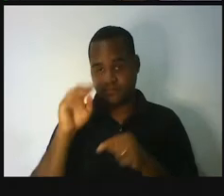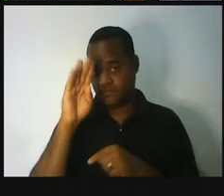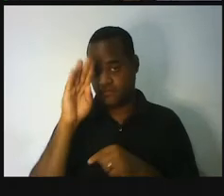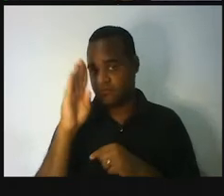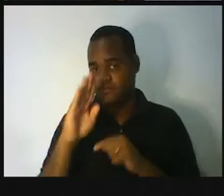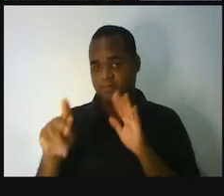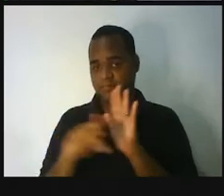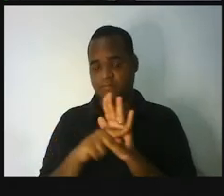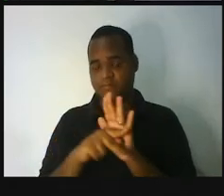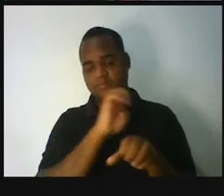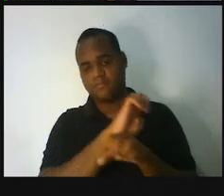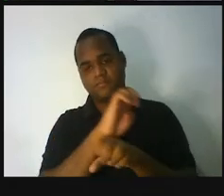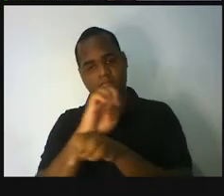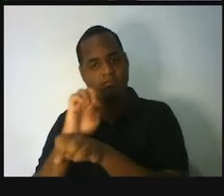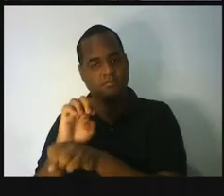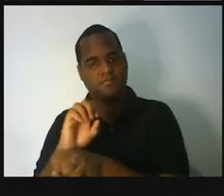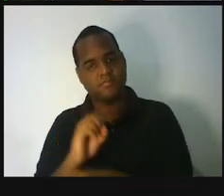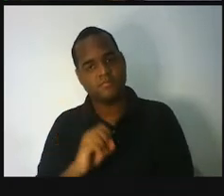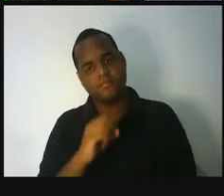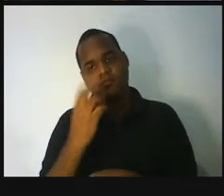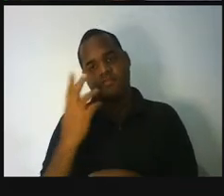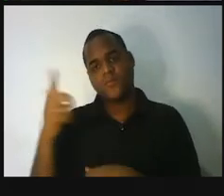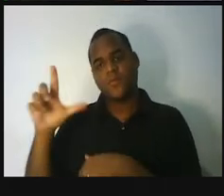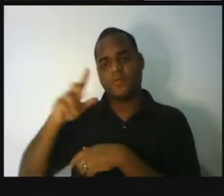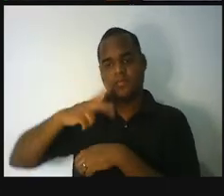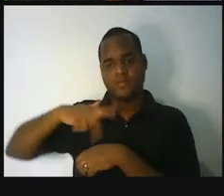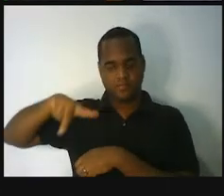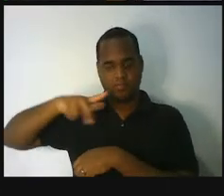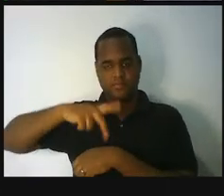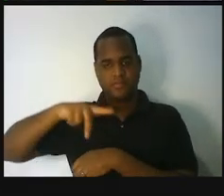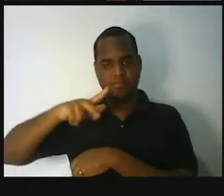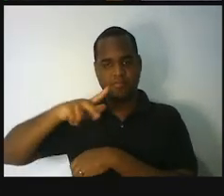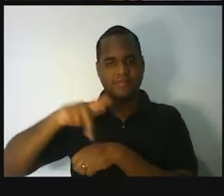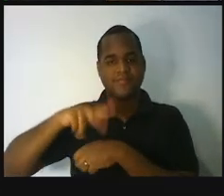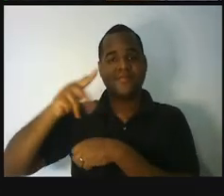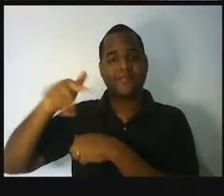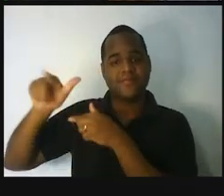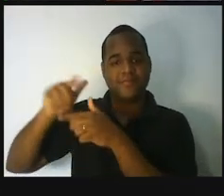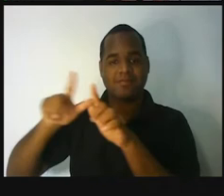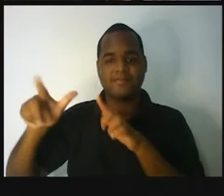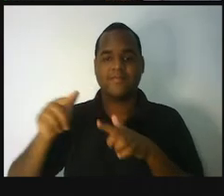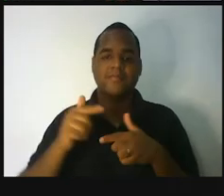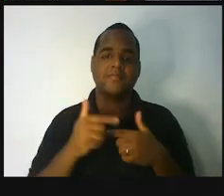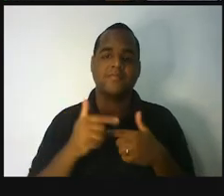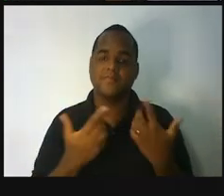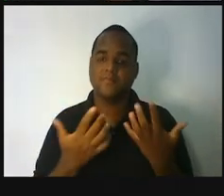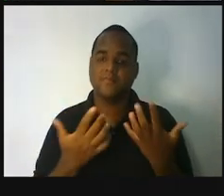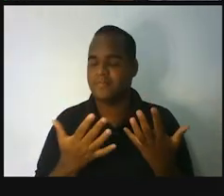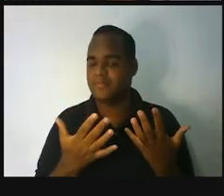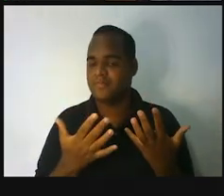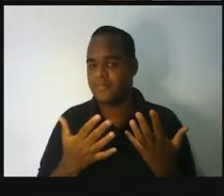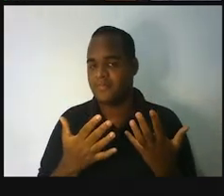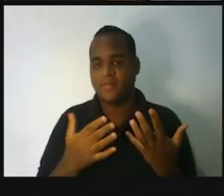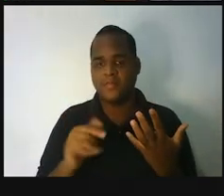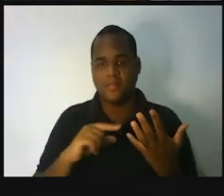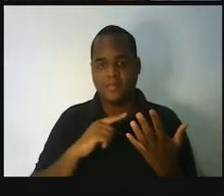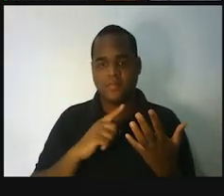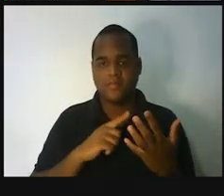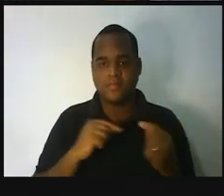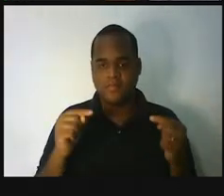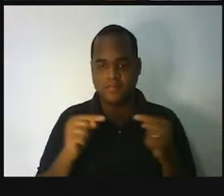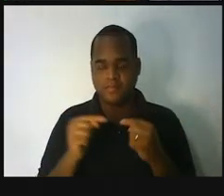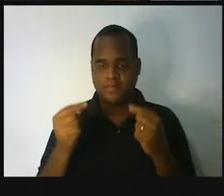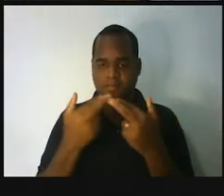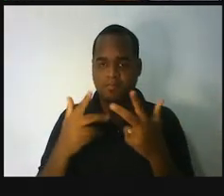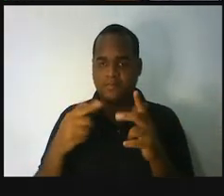estados com os de outros países. Eu vou juntar, se eu falo de juntar, eu estou falando da operação de